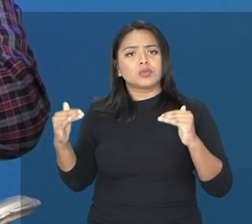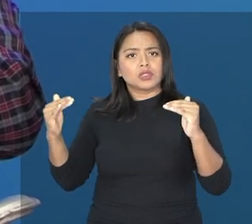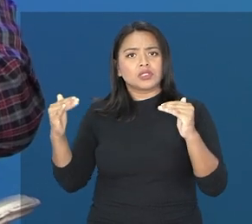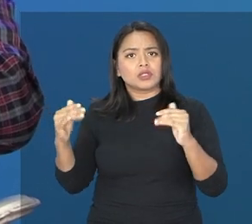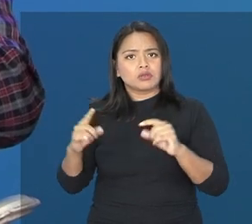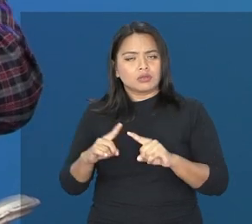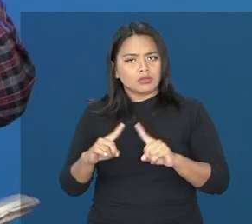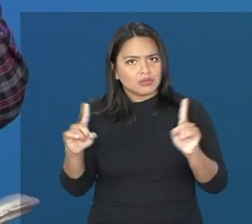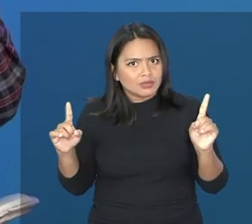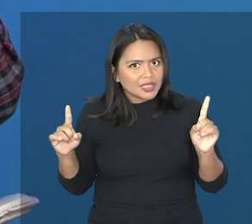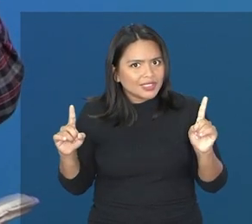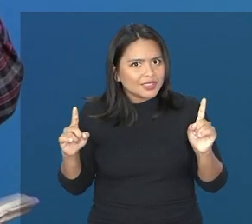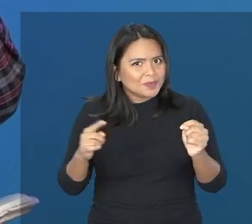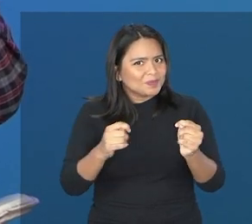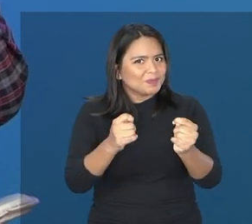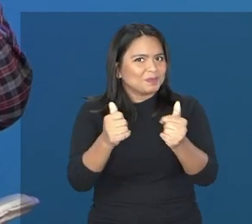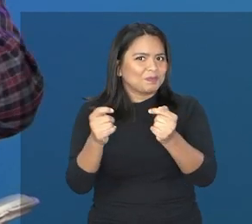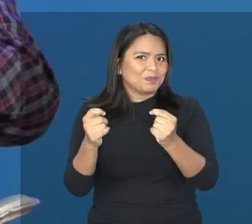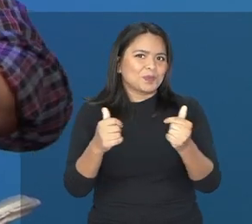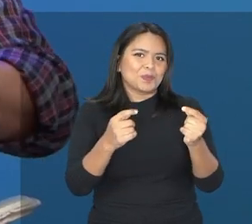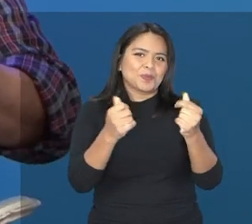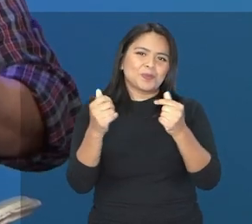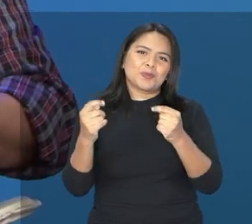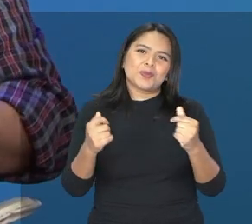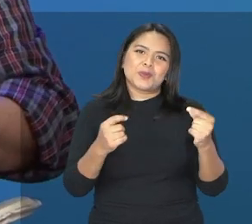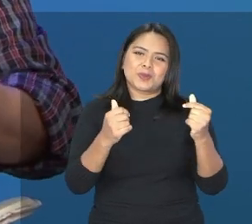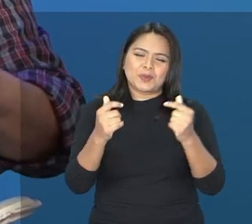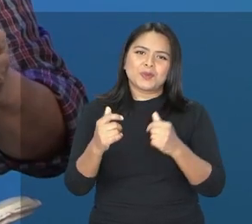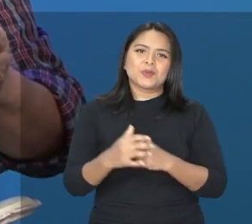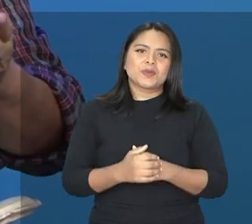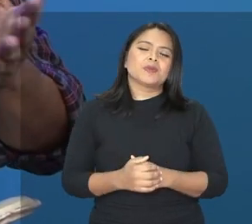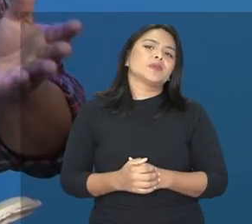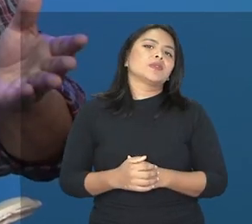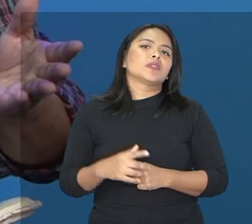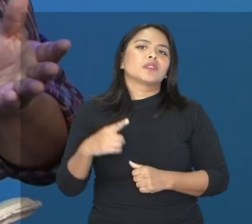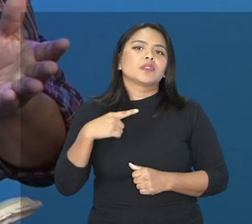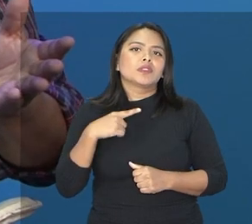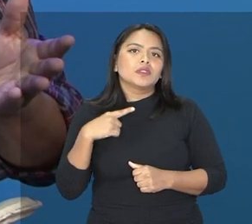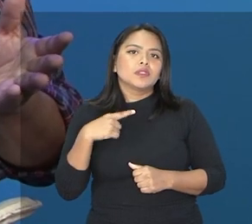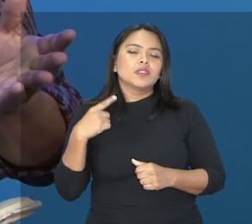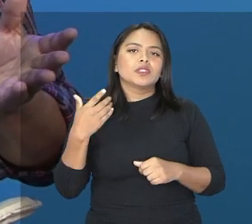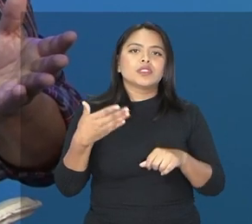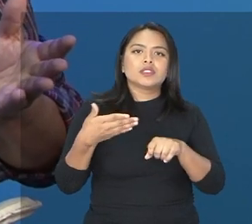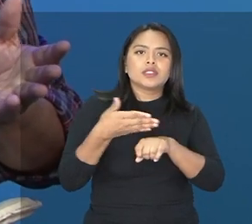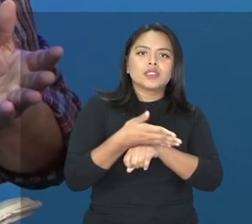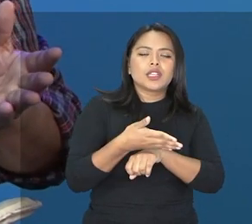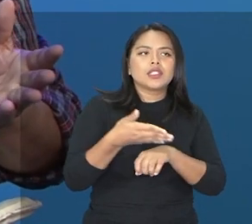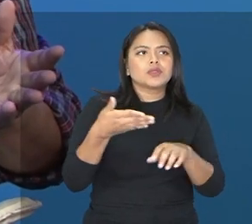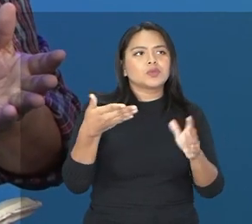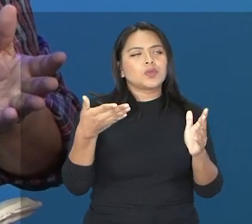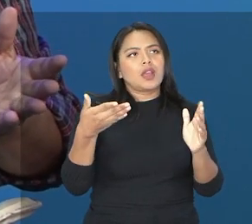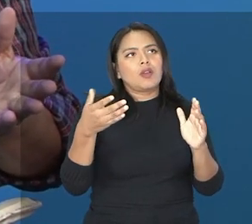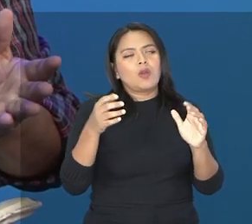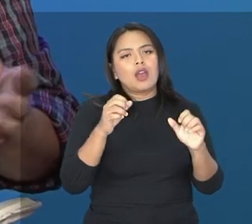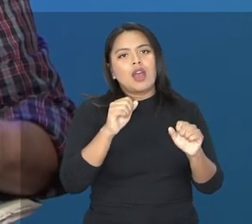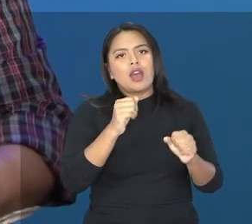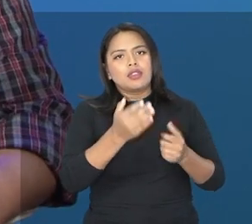mas eu digo, são raros. Precisa haver, sim, eles podem ter acesso ao atendimento educacional